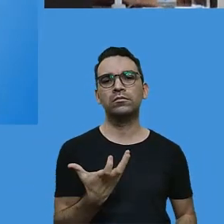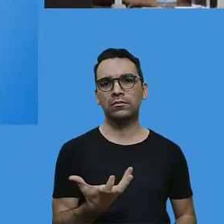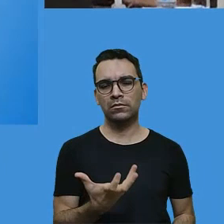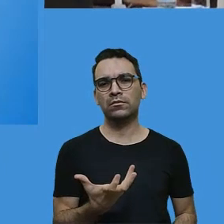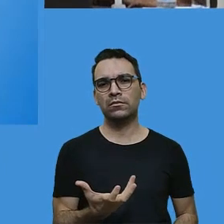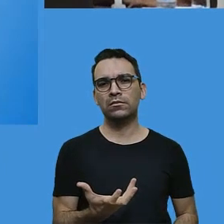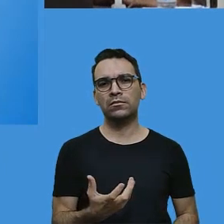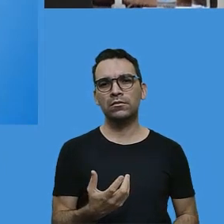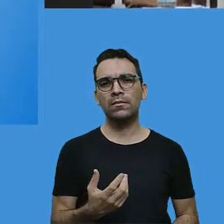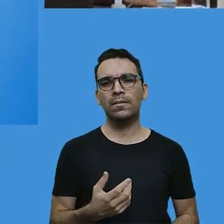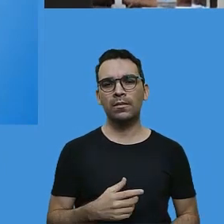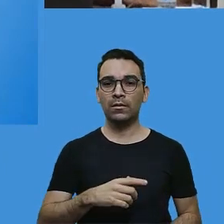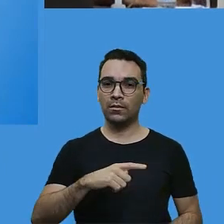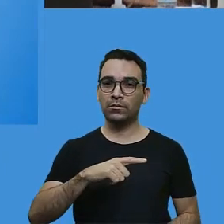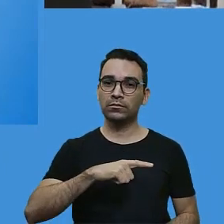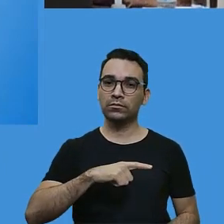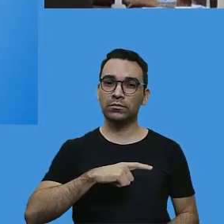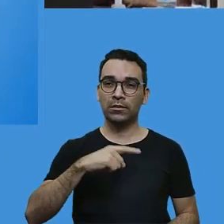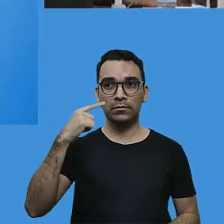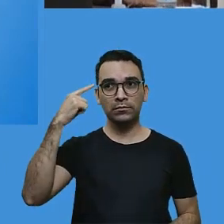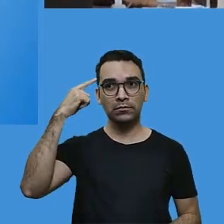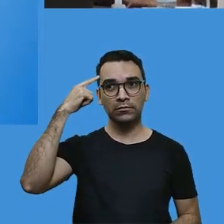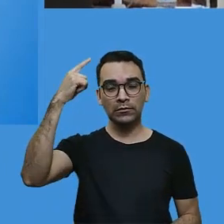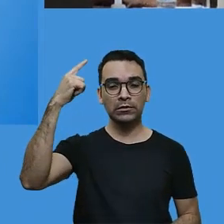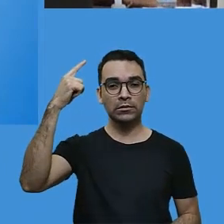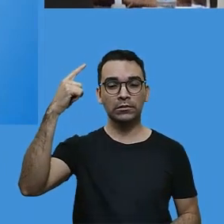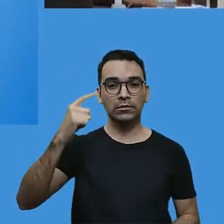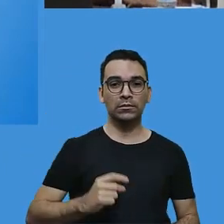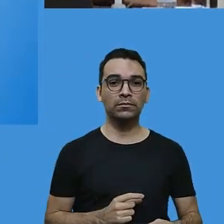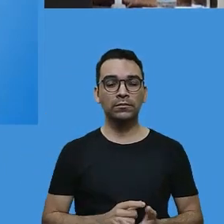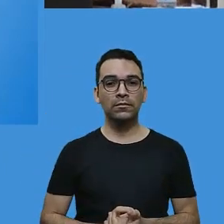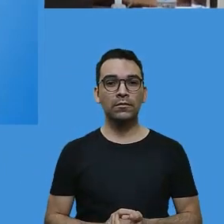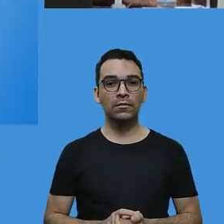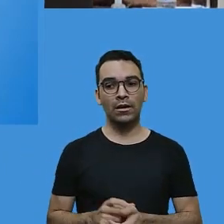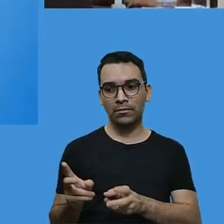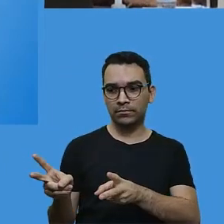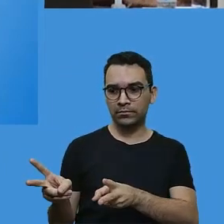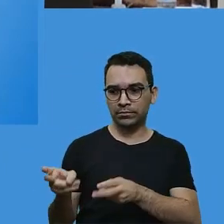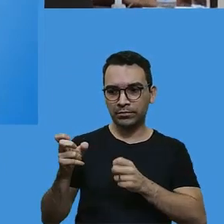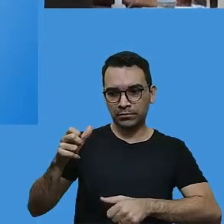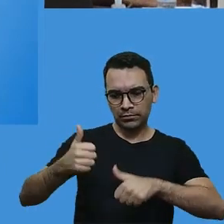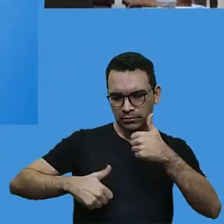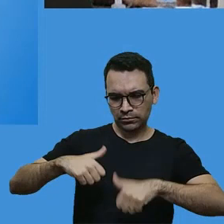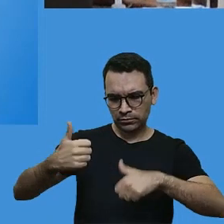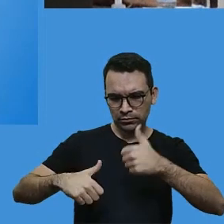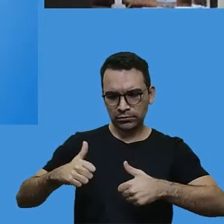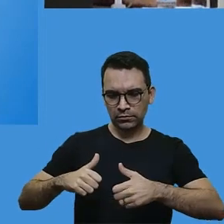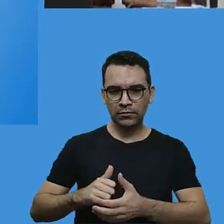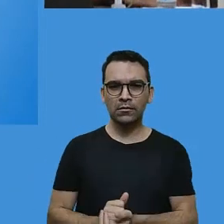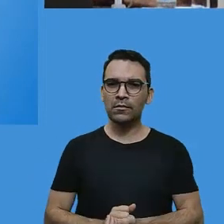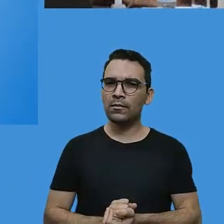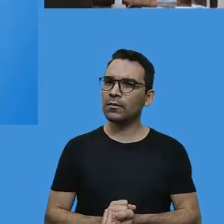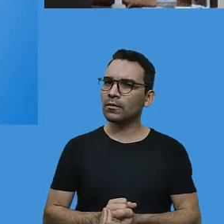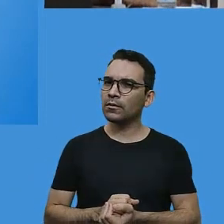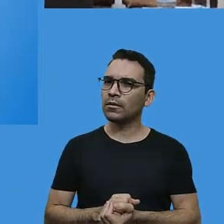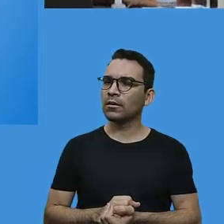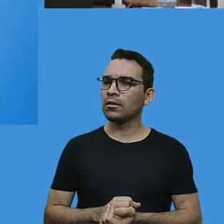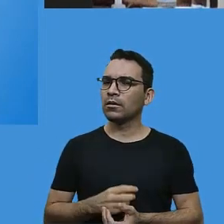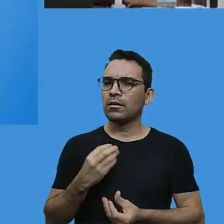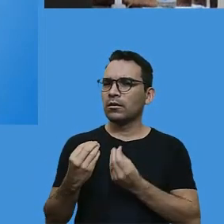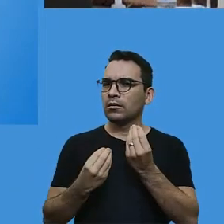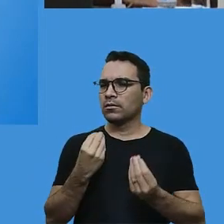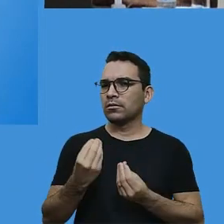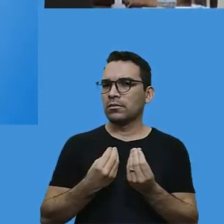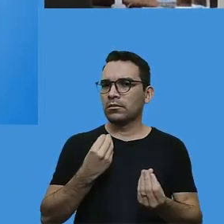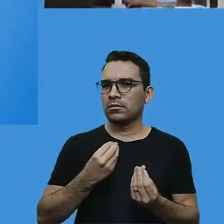esse pensamento, merece que a gente tenha esse diagnóstico. E quando a fala de diagnóstico, é nós queremos dizer